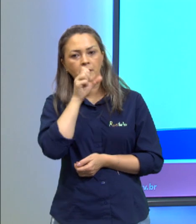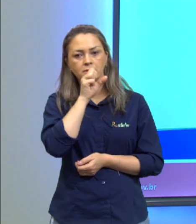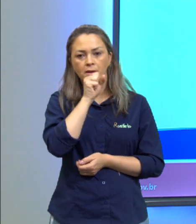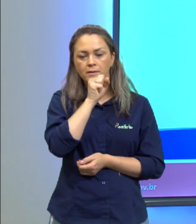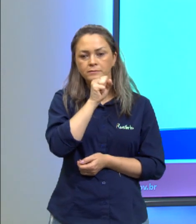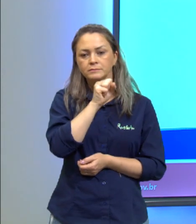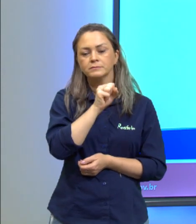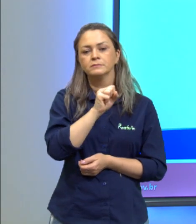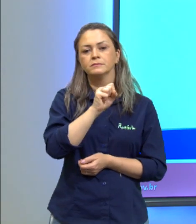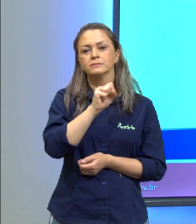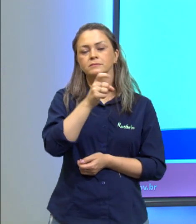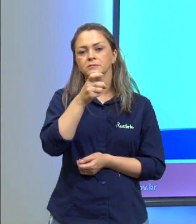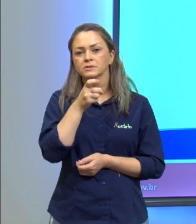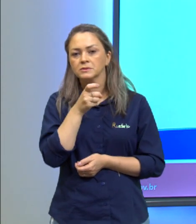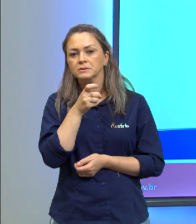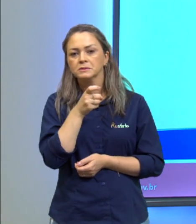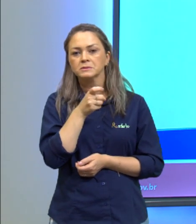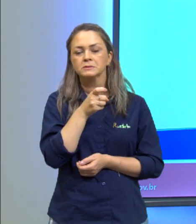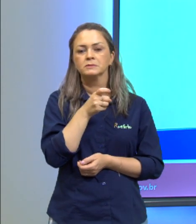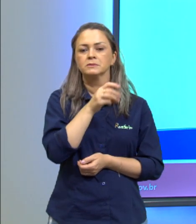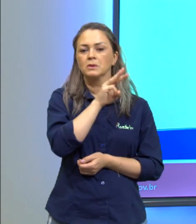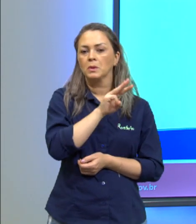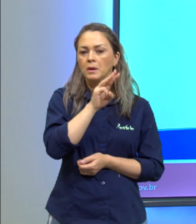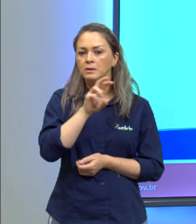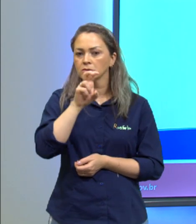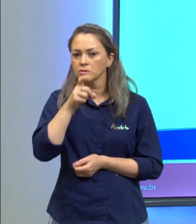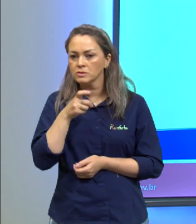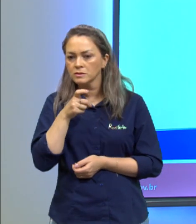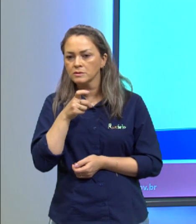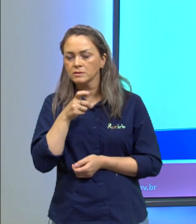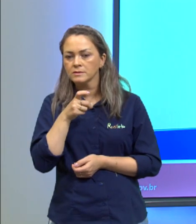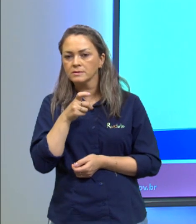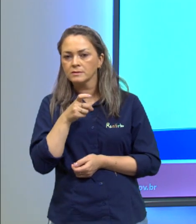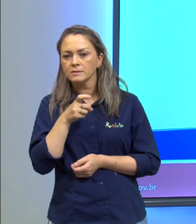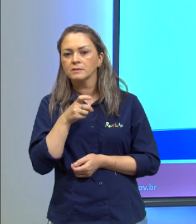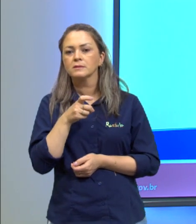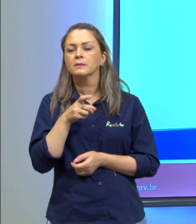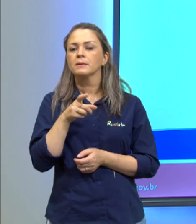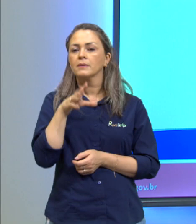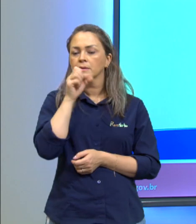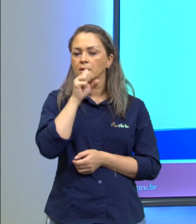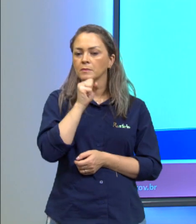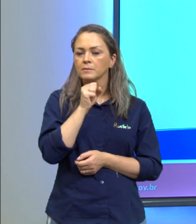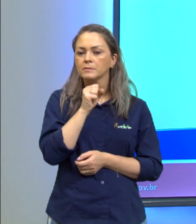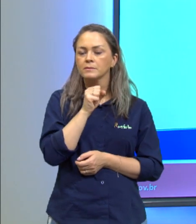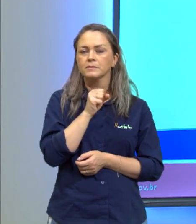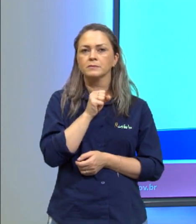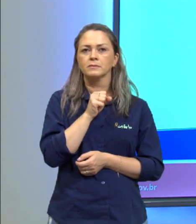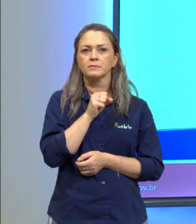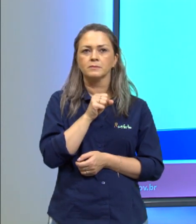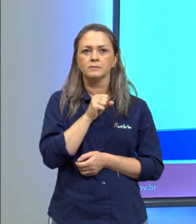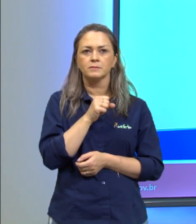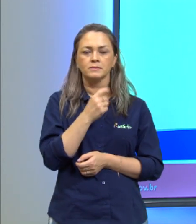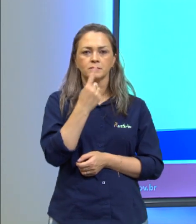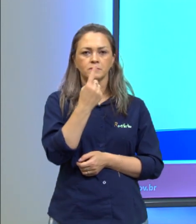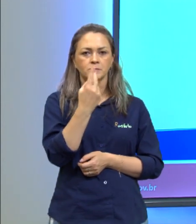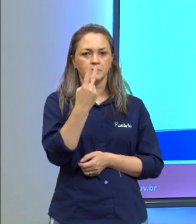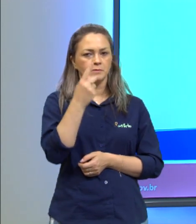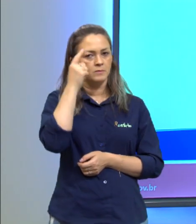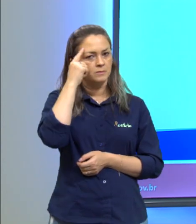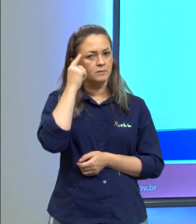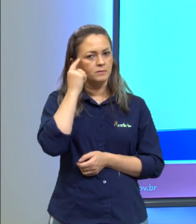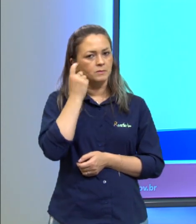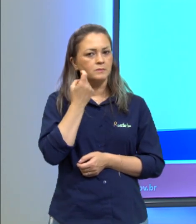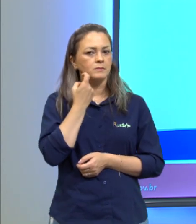site X no acesso de sábado? Então, se eu tenho um acesso de 12 minutos